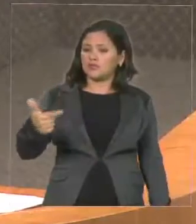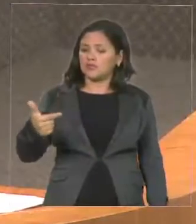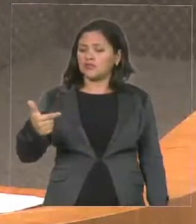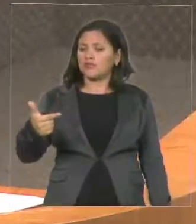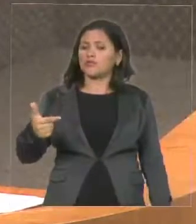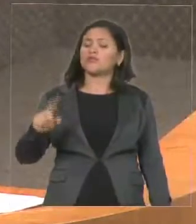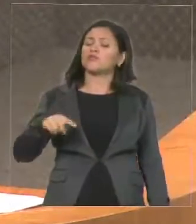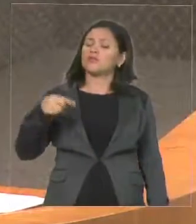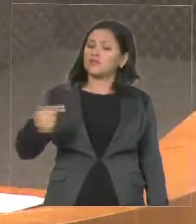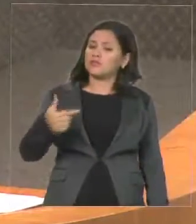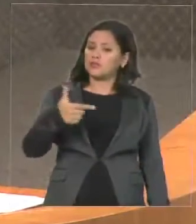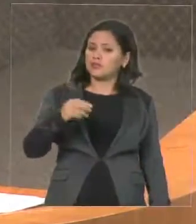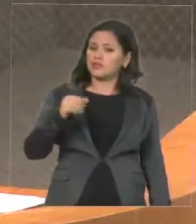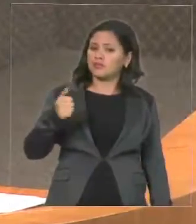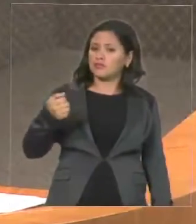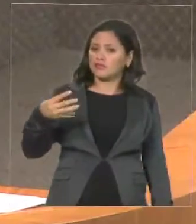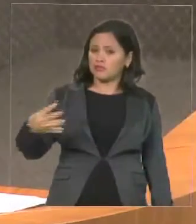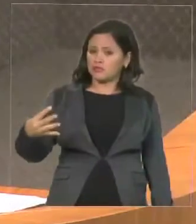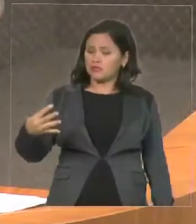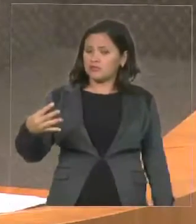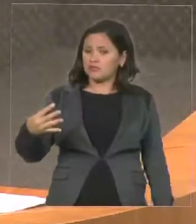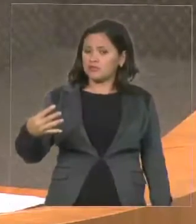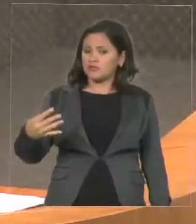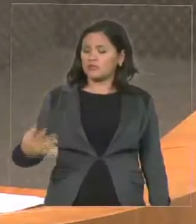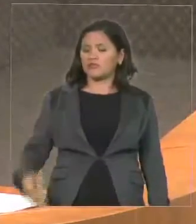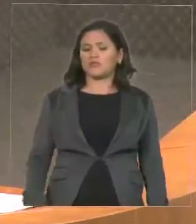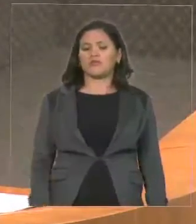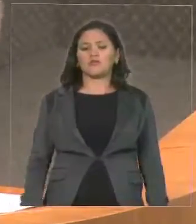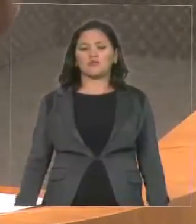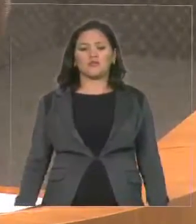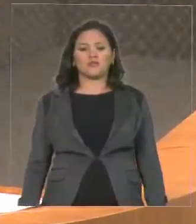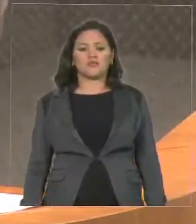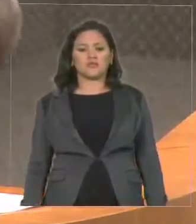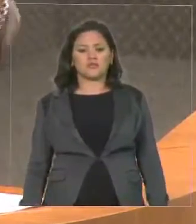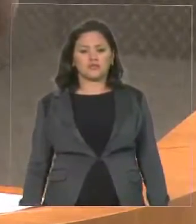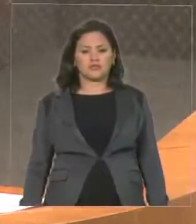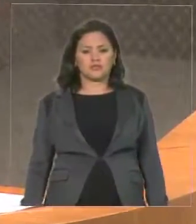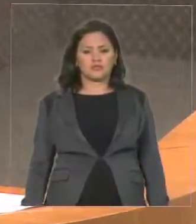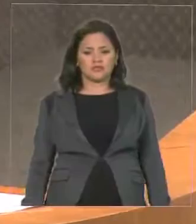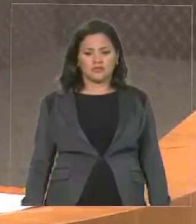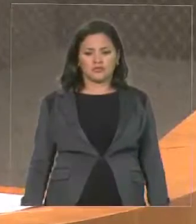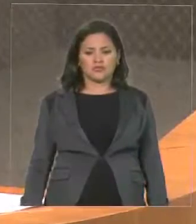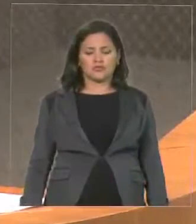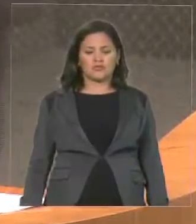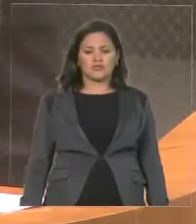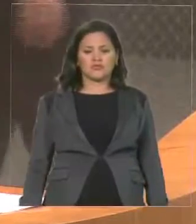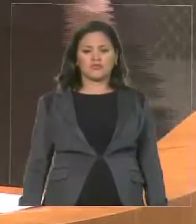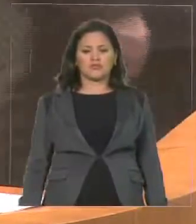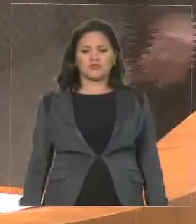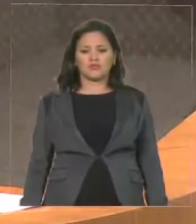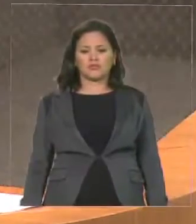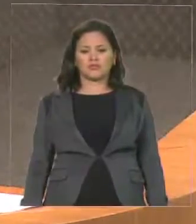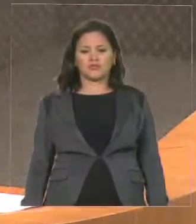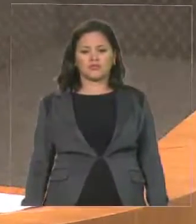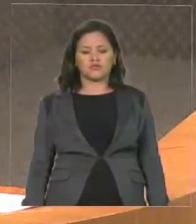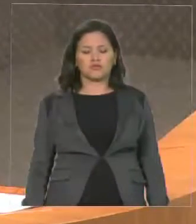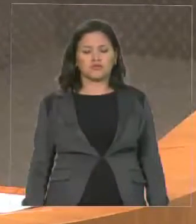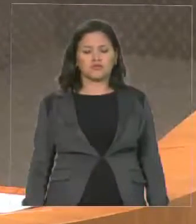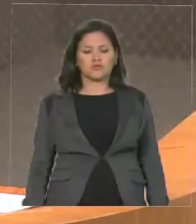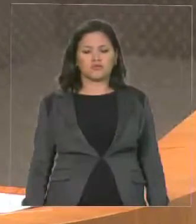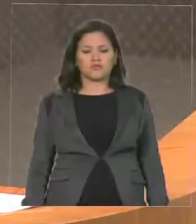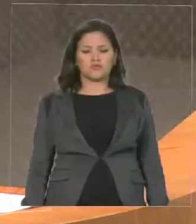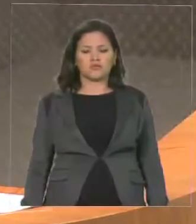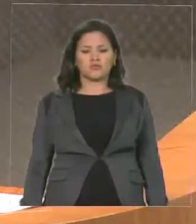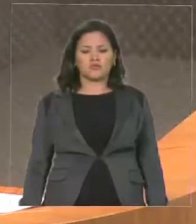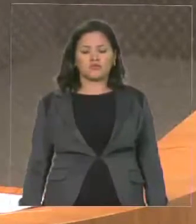Não, eu tenho o maior carinho com a V. Exª. Mas eu pediria só para... Porque, senão, atrapalha o meu raciocínio. Ele teve